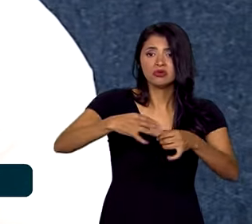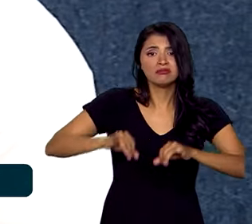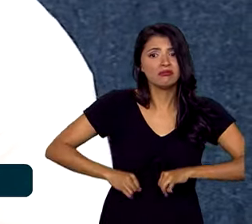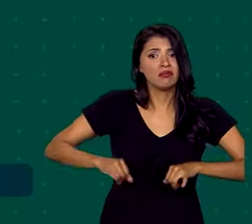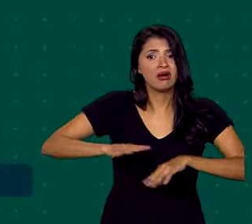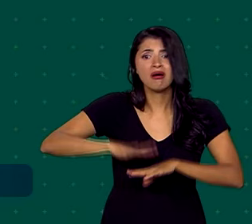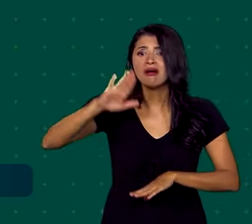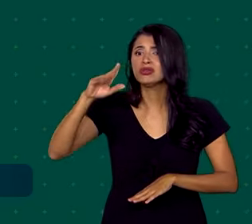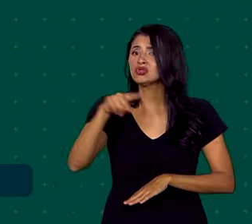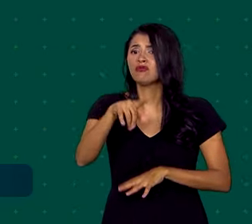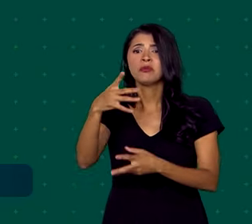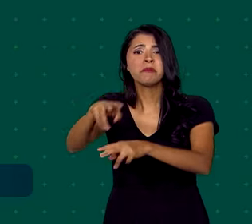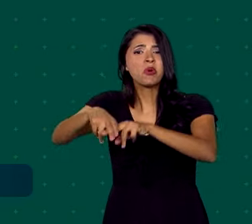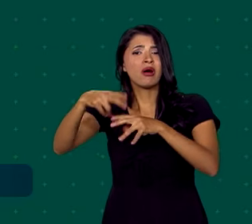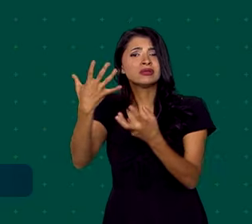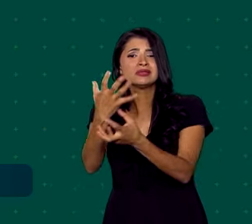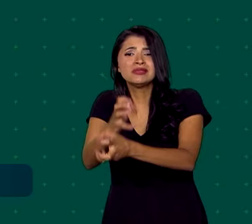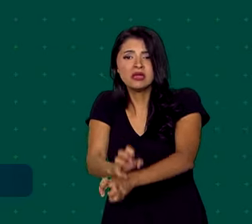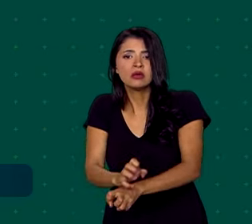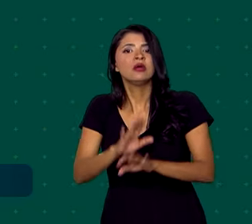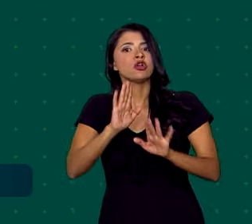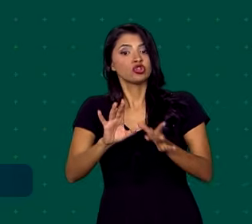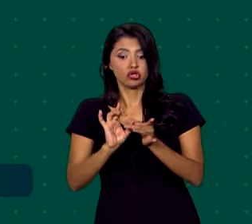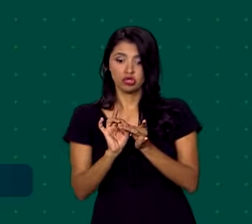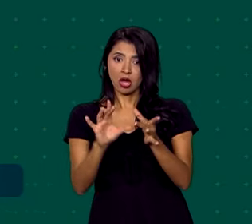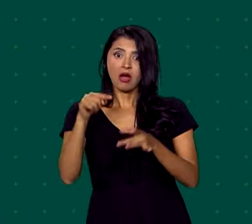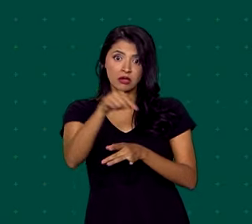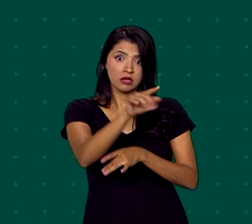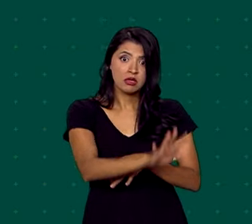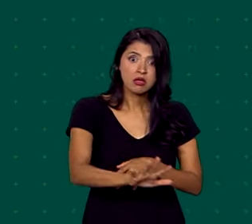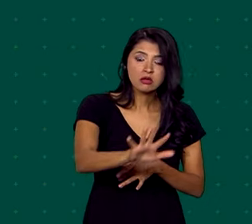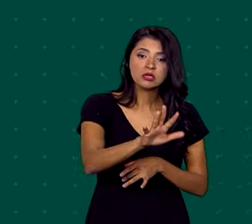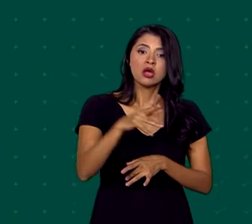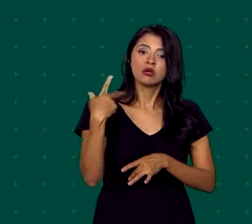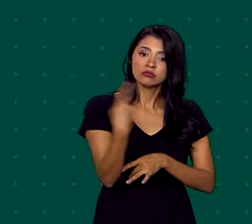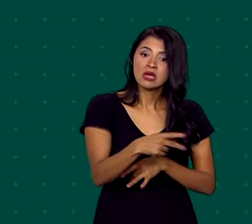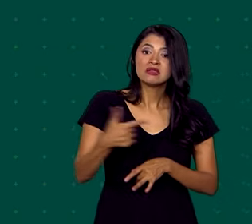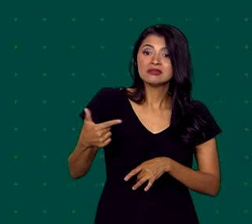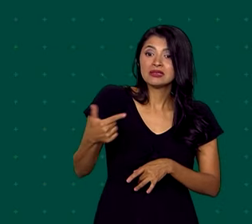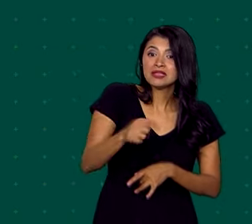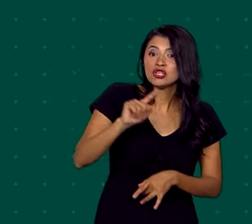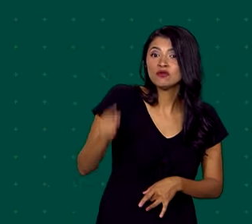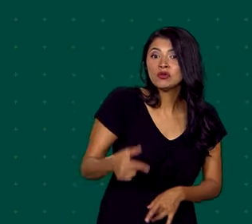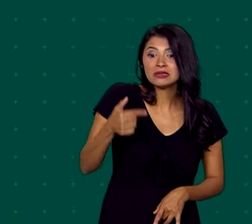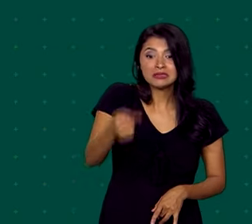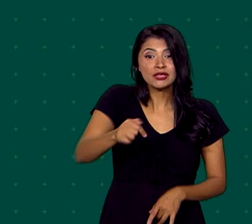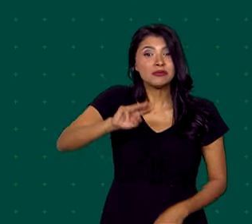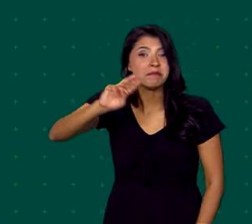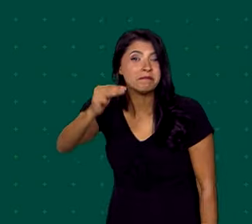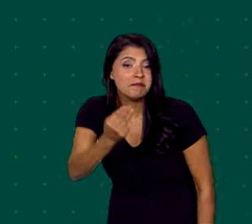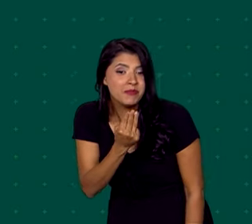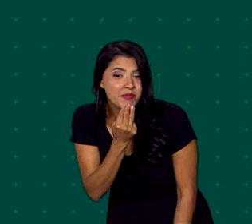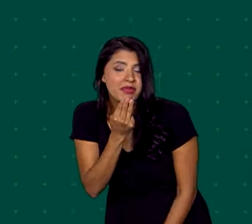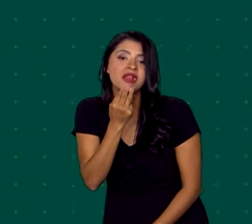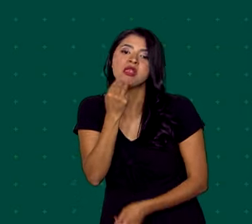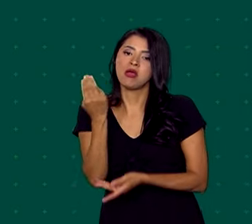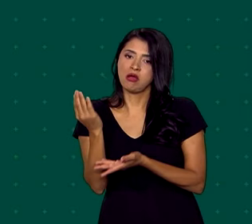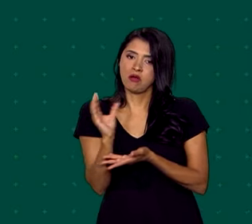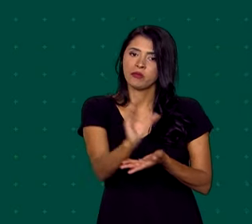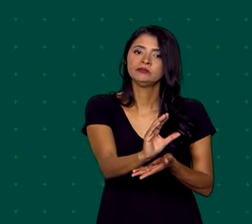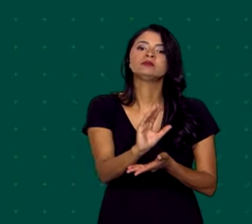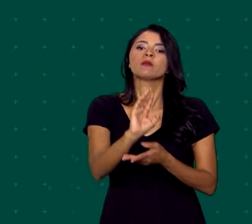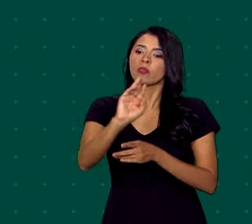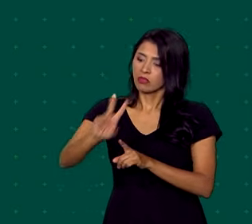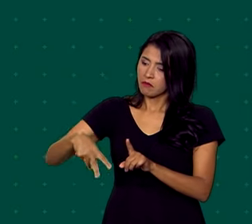pela seca. Já foi liberado, só para esta região, empenhado 17,7 milhões de reais. Semana que vem deve ser